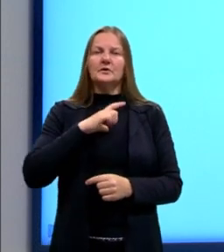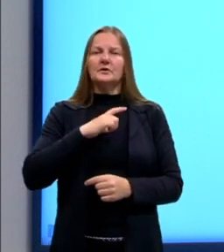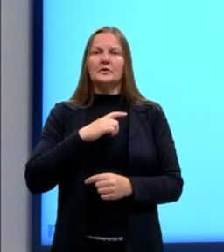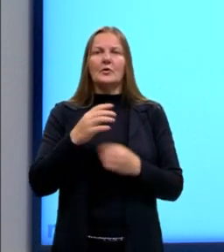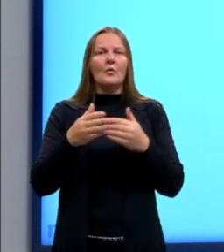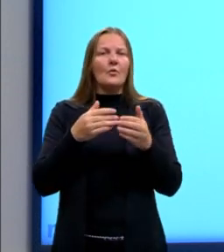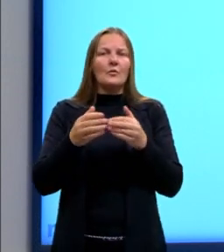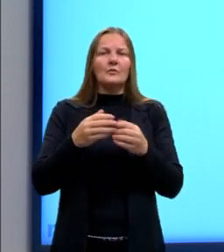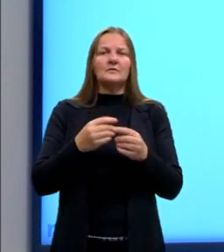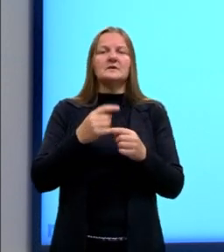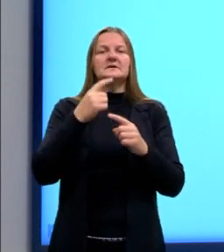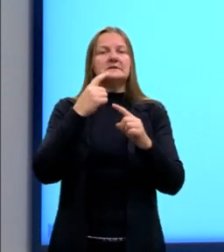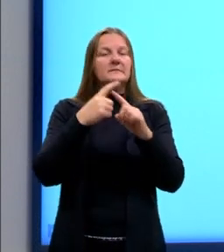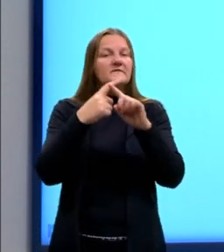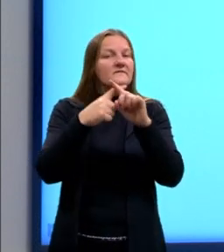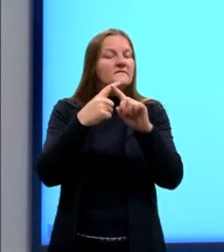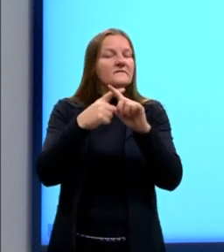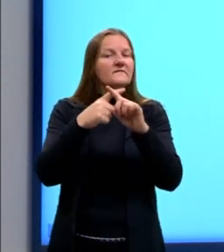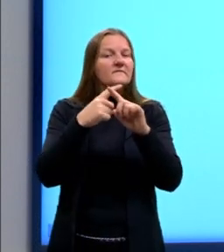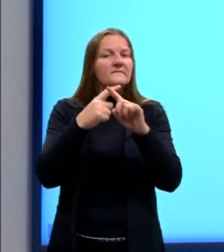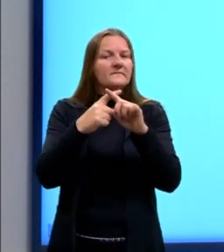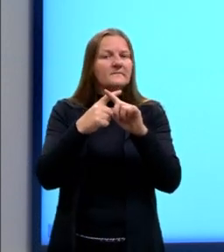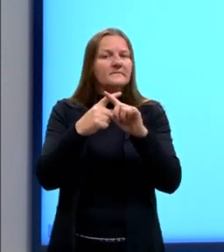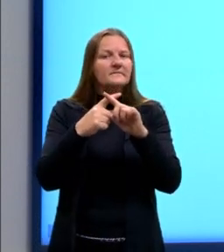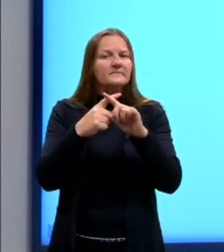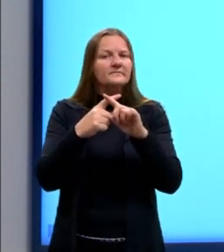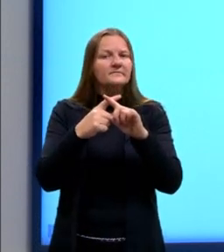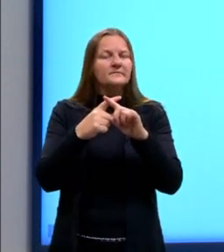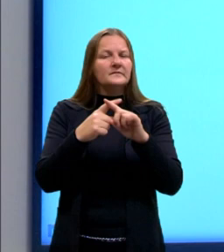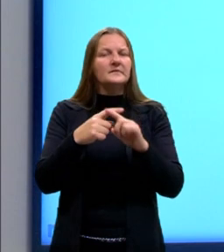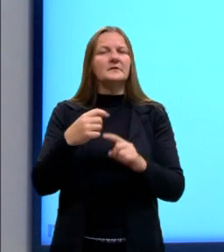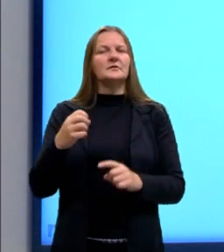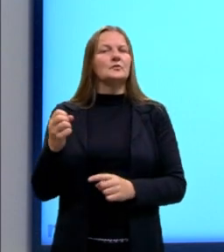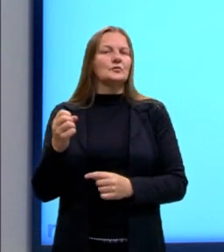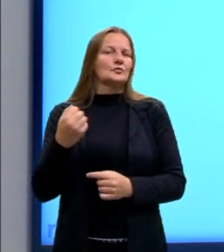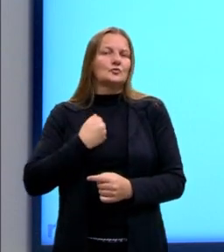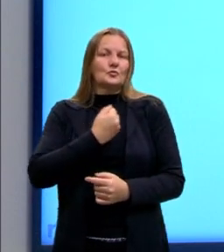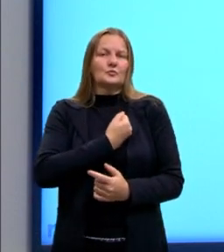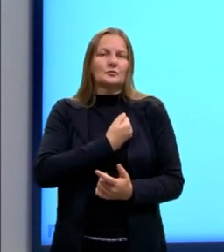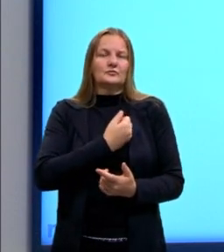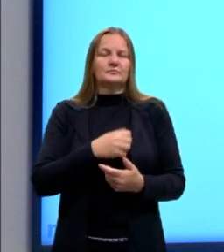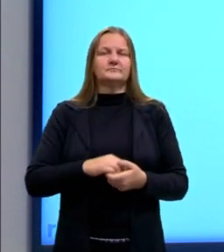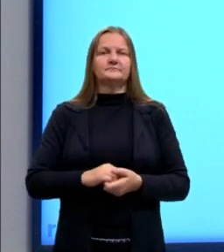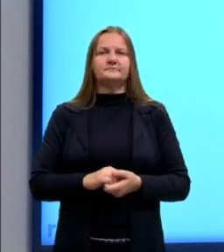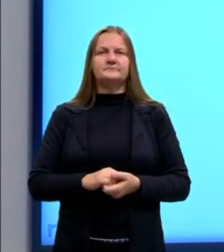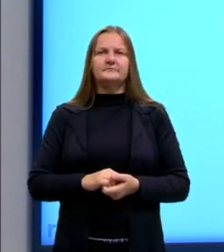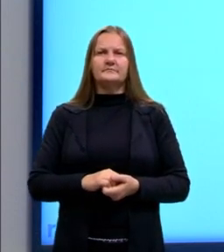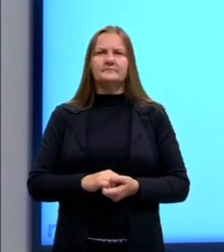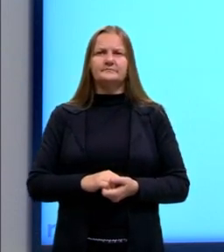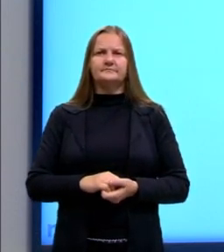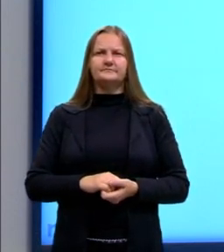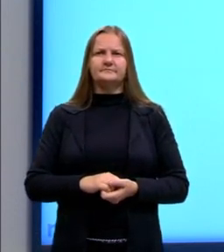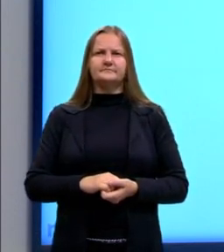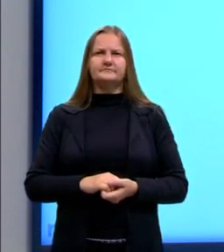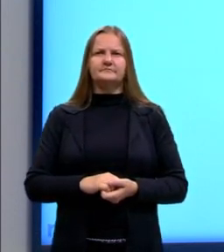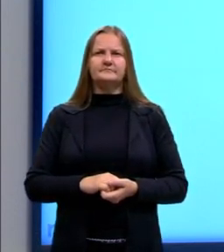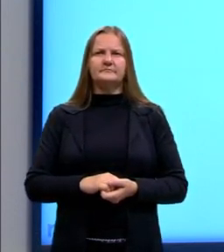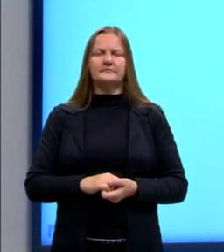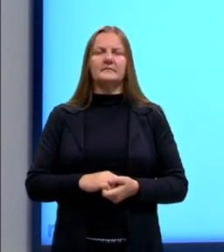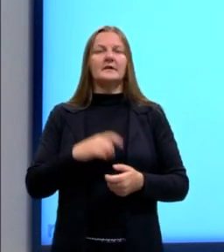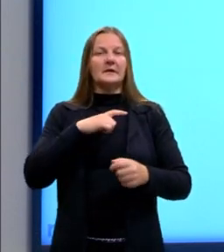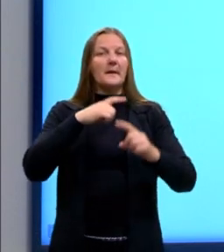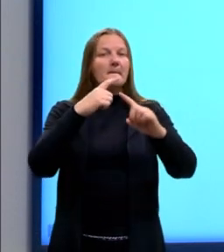valor, nós multiplicamos a porcentagem pelo valor numérico. Aqui nós temos uma